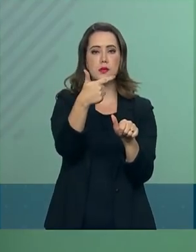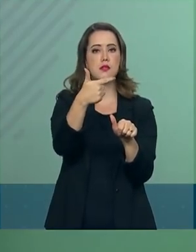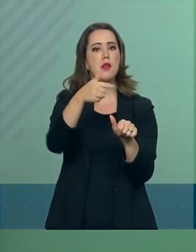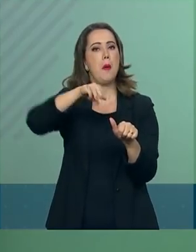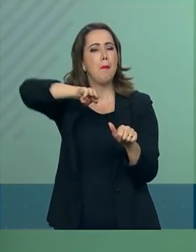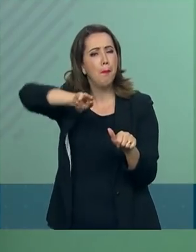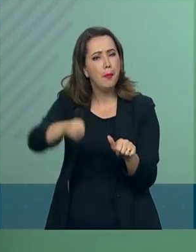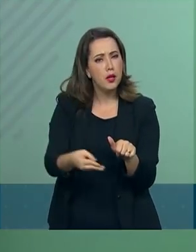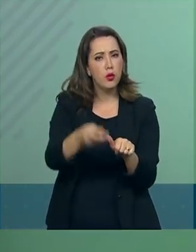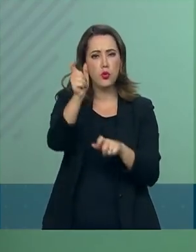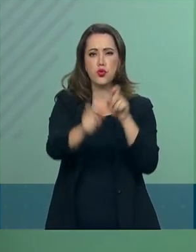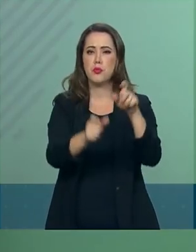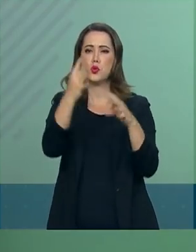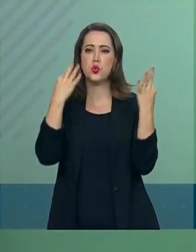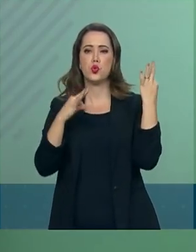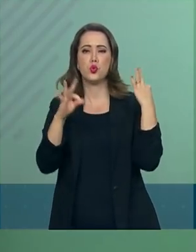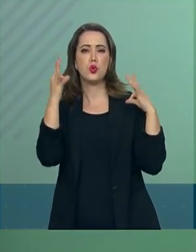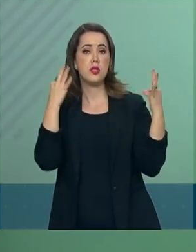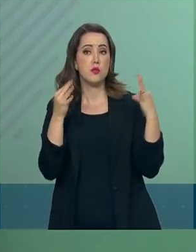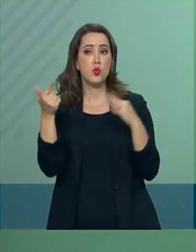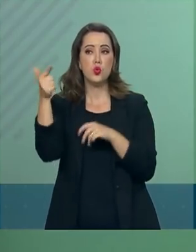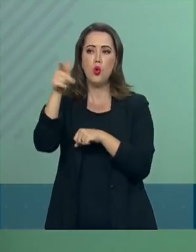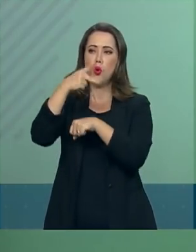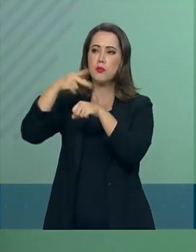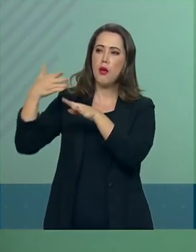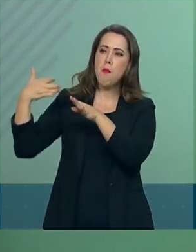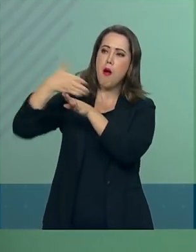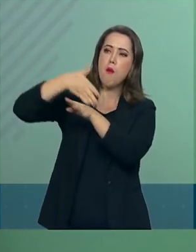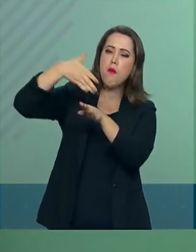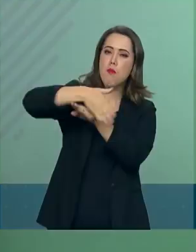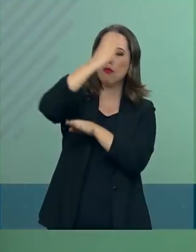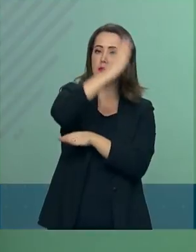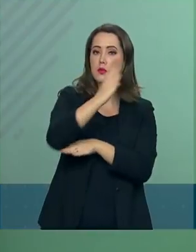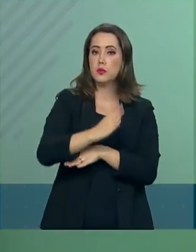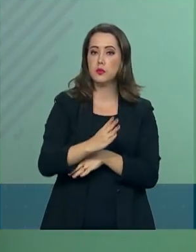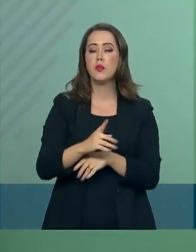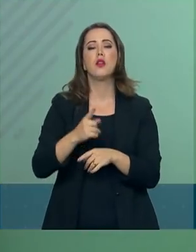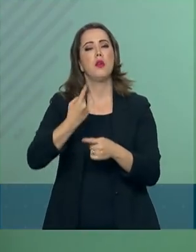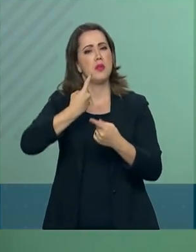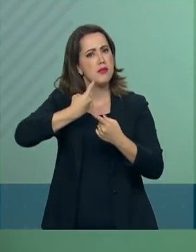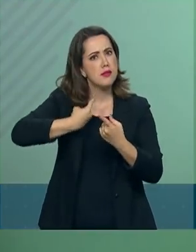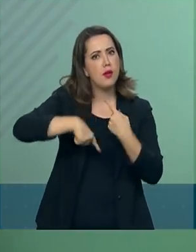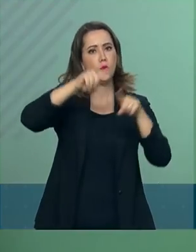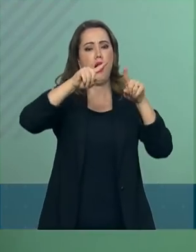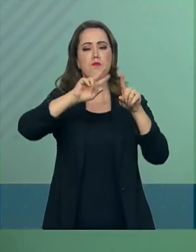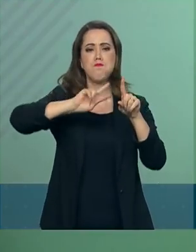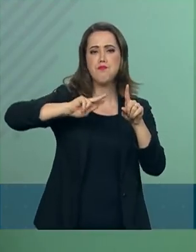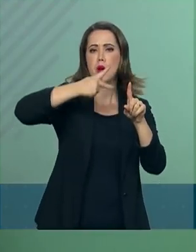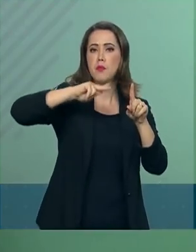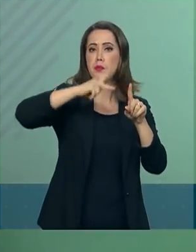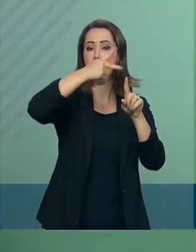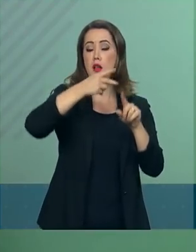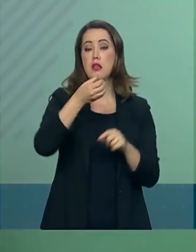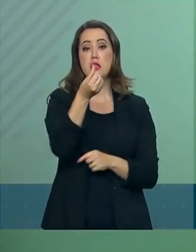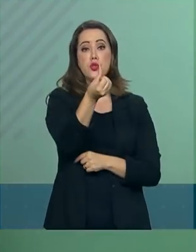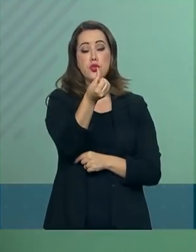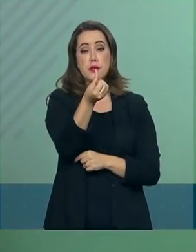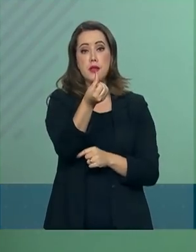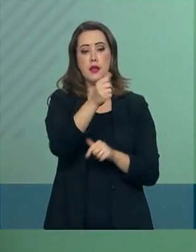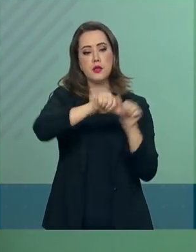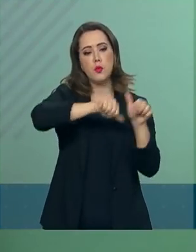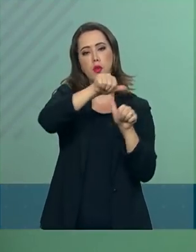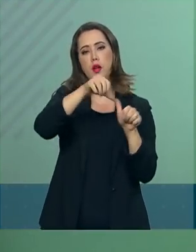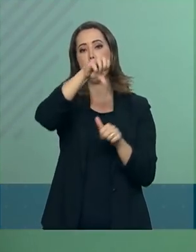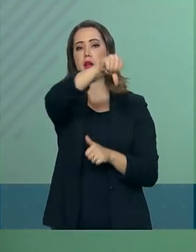e saltar ainda de 6 para 19 bilhões a arrecadação com o turismo